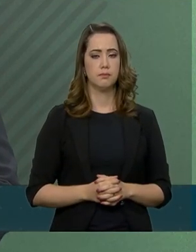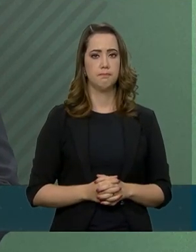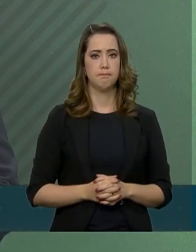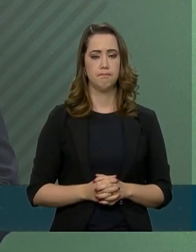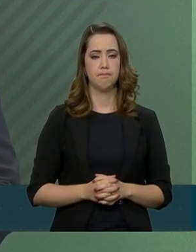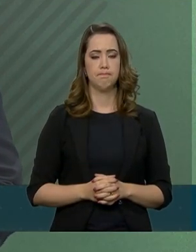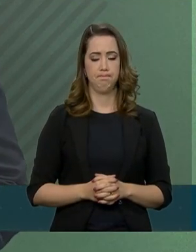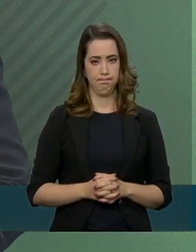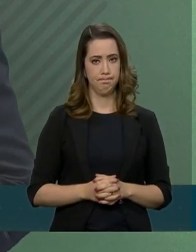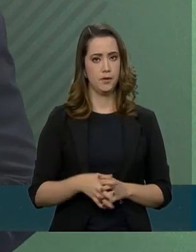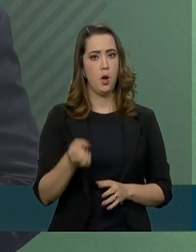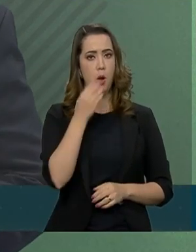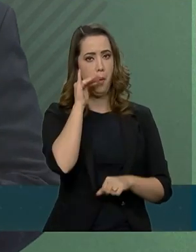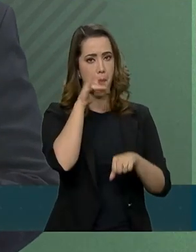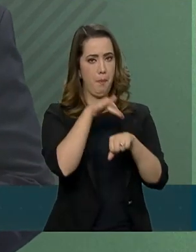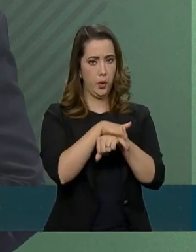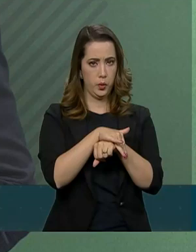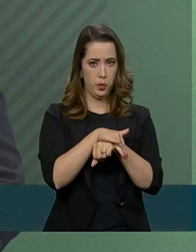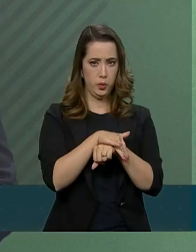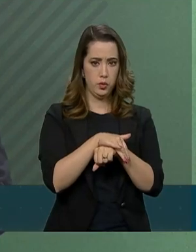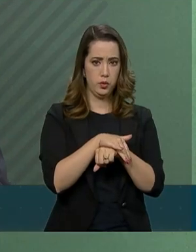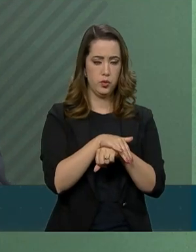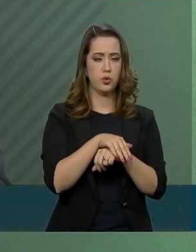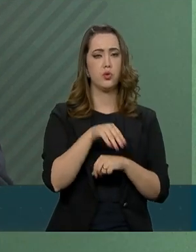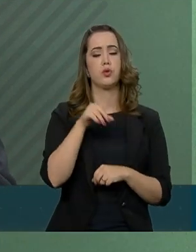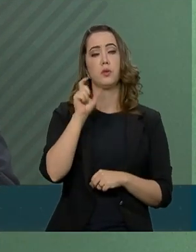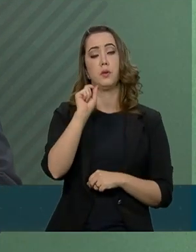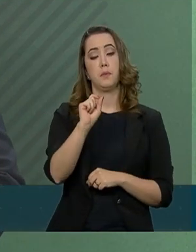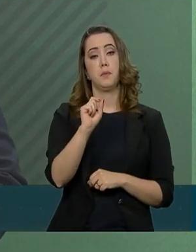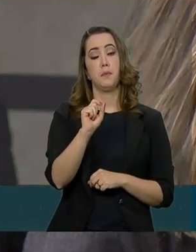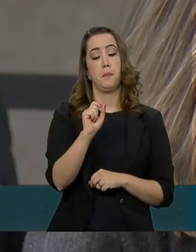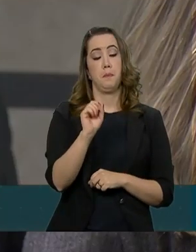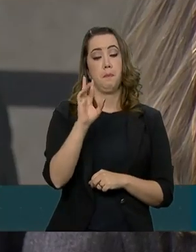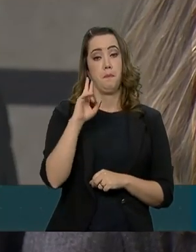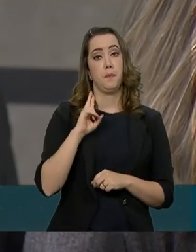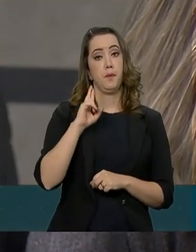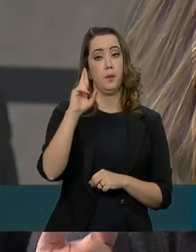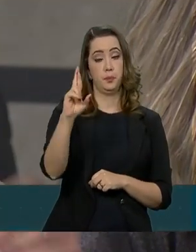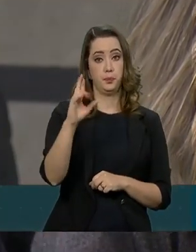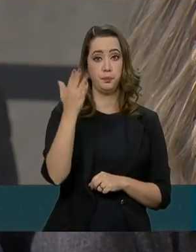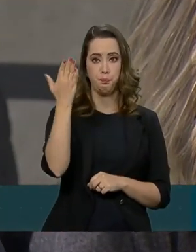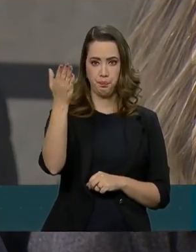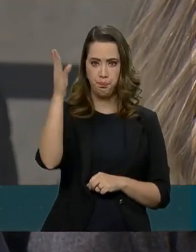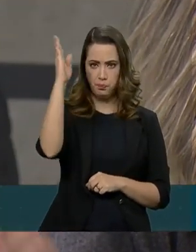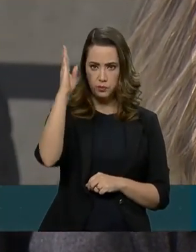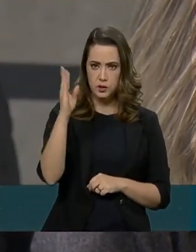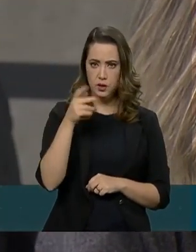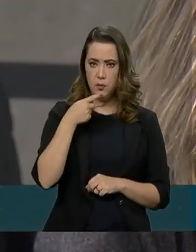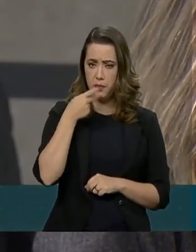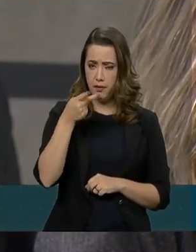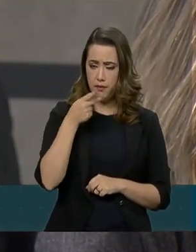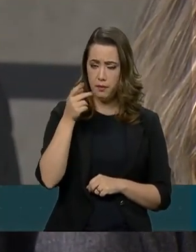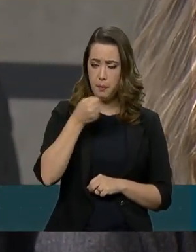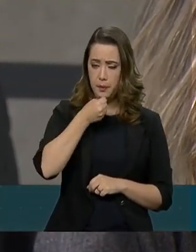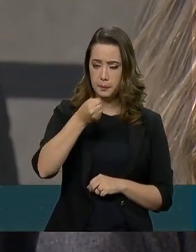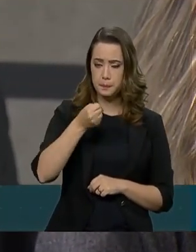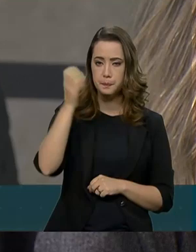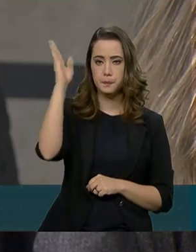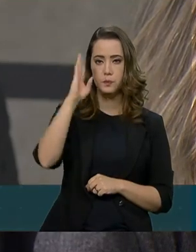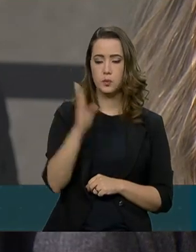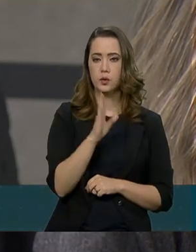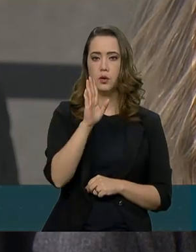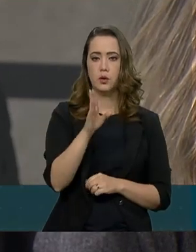Boa noite, porta-voz. Fábio Murakawa. bem, Murakawa. Tudo bem? Porta-voz, ainda sobre essa